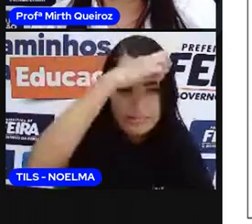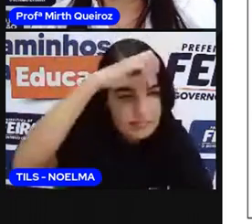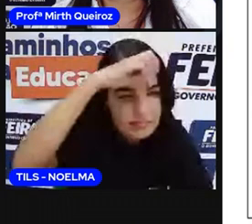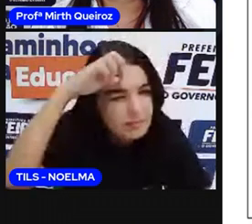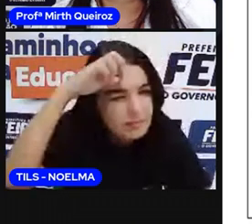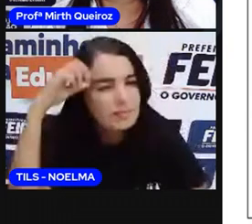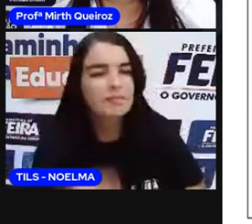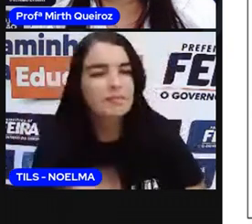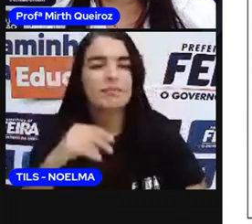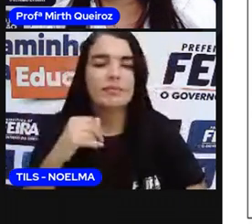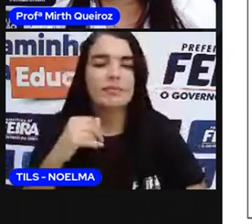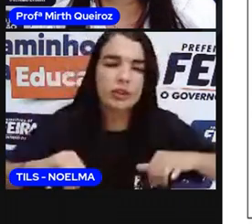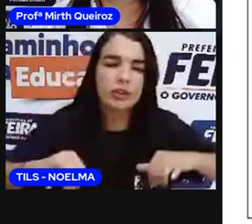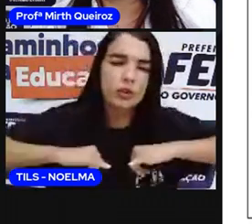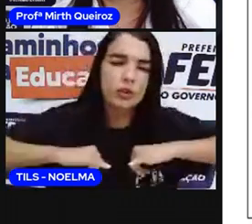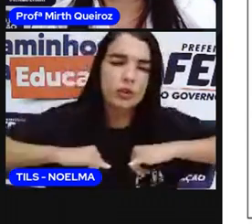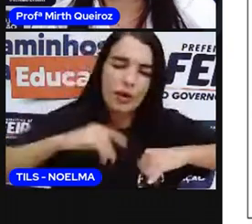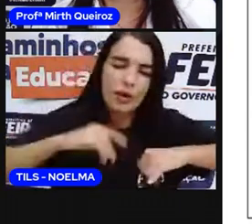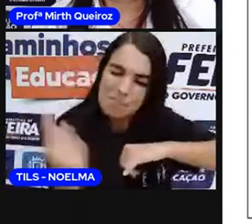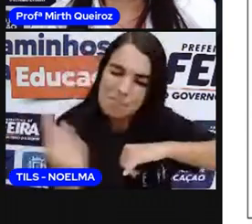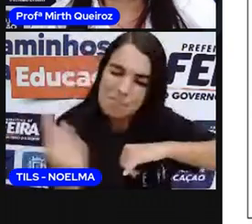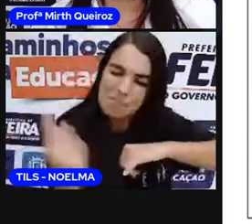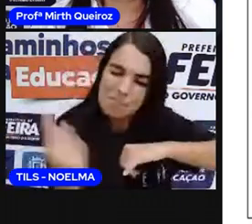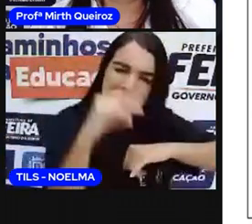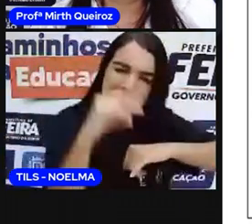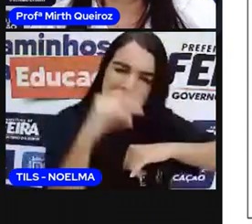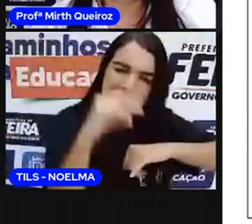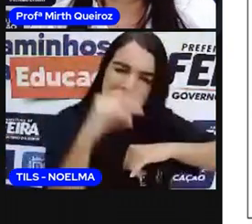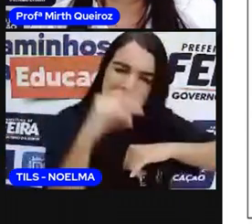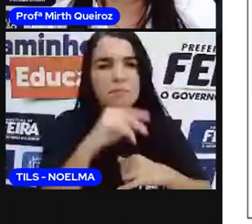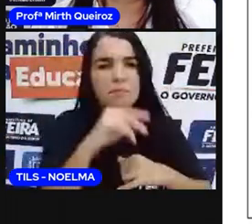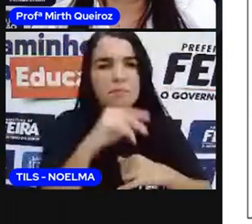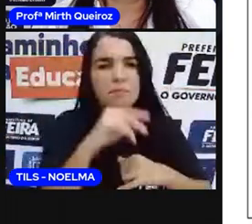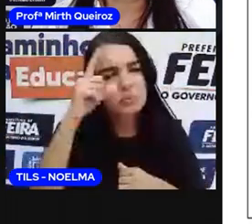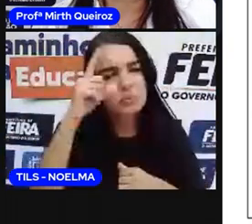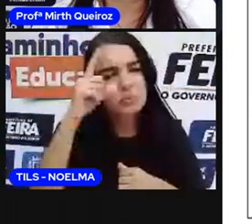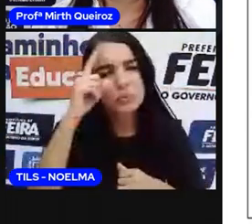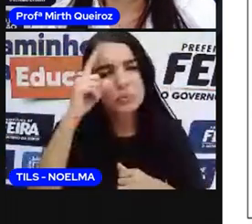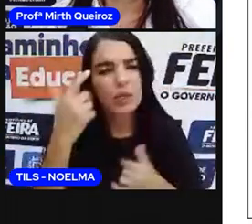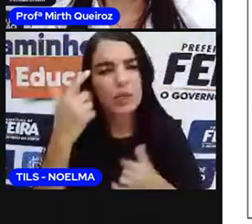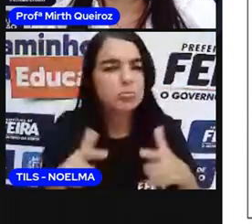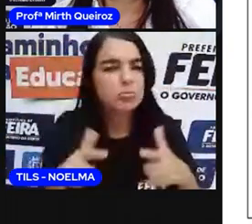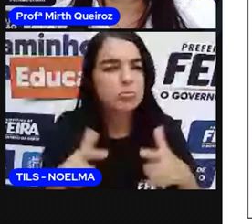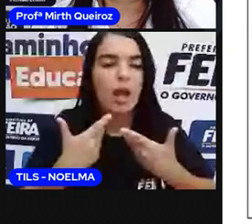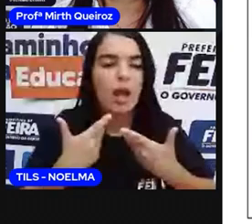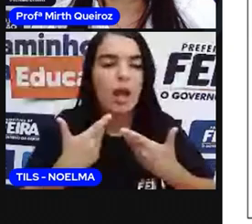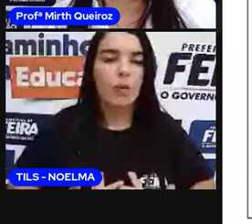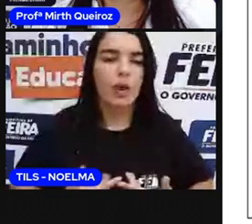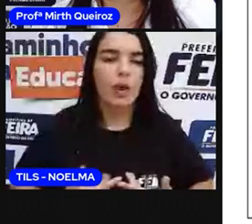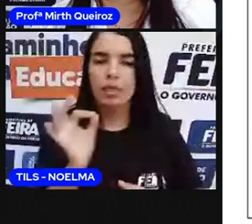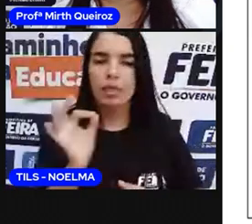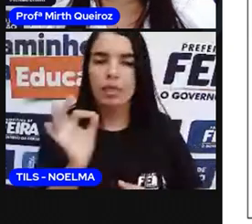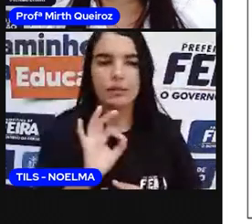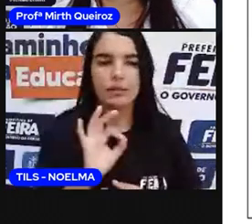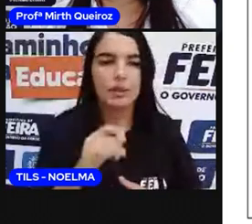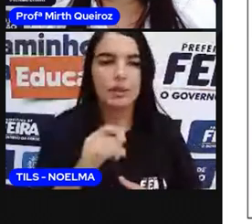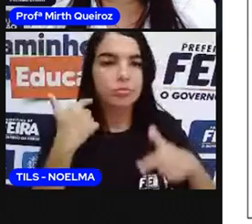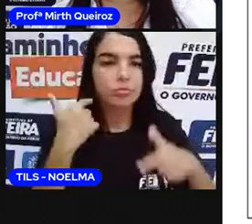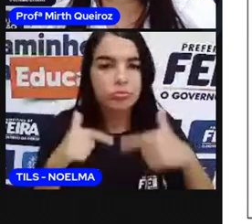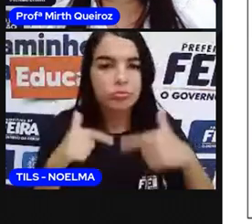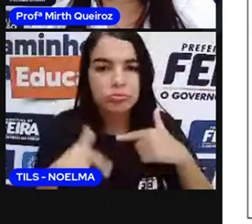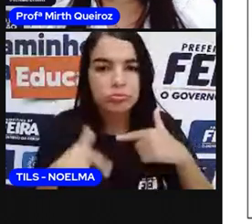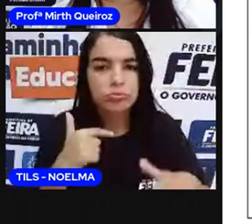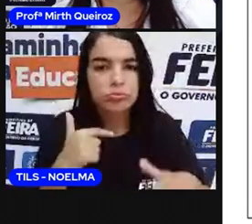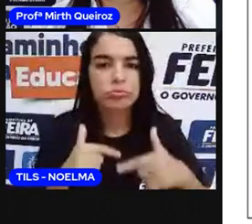duras e sofriam castigos físicos. Praticamente não tinham destanço, pois aos domínios cultivavam um